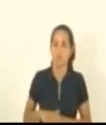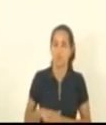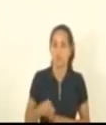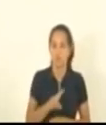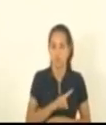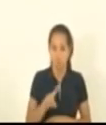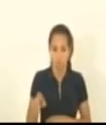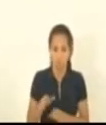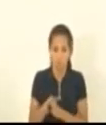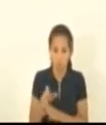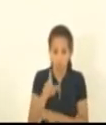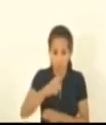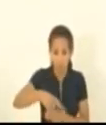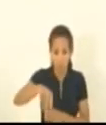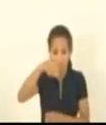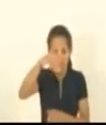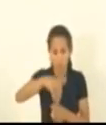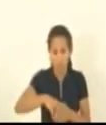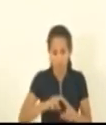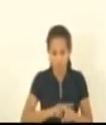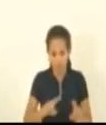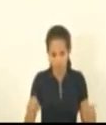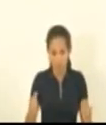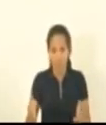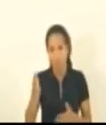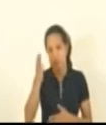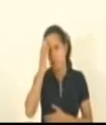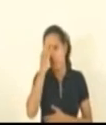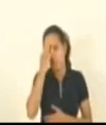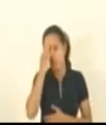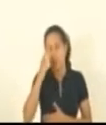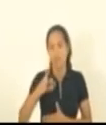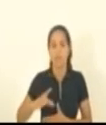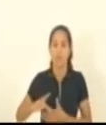eu quero ouvir a liderança ad hoc da oposição